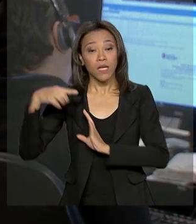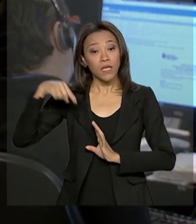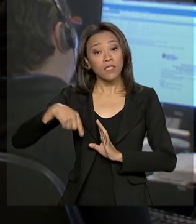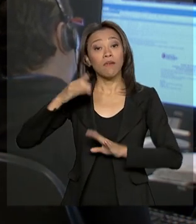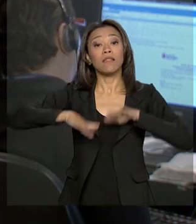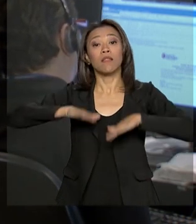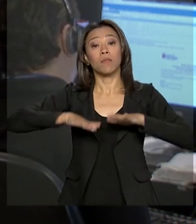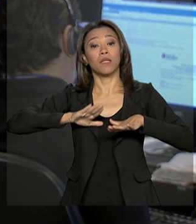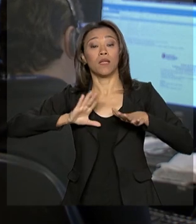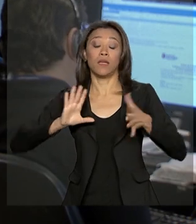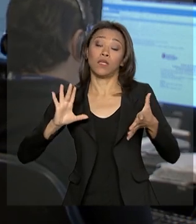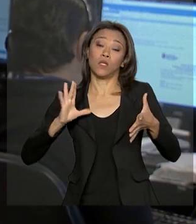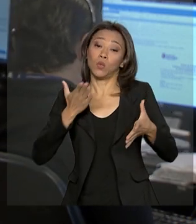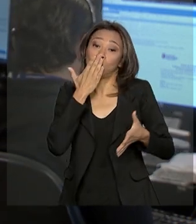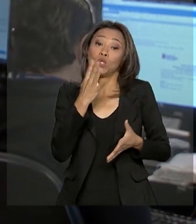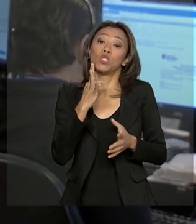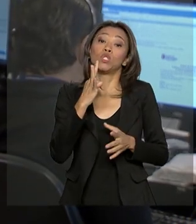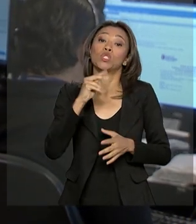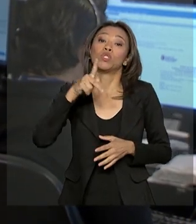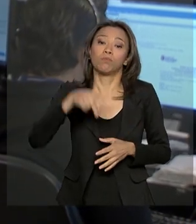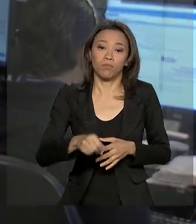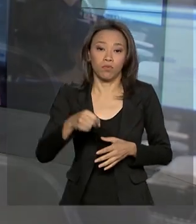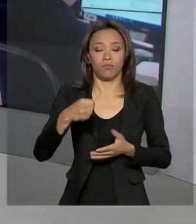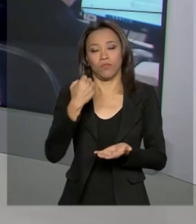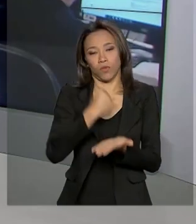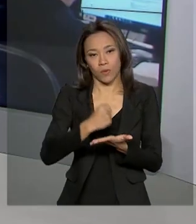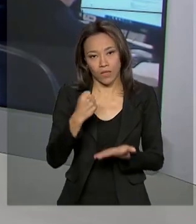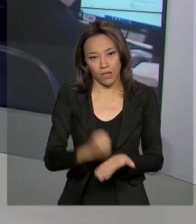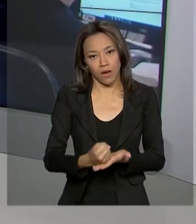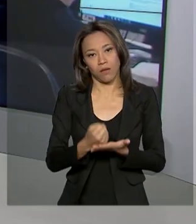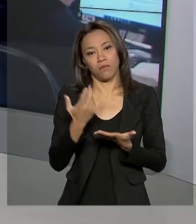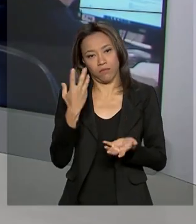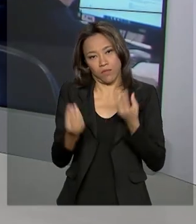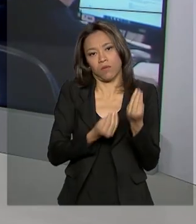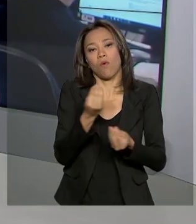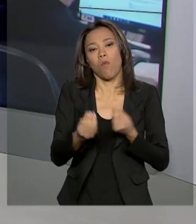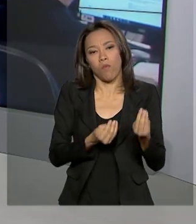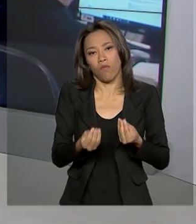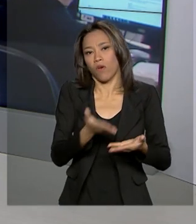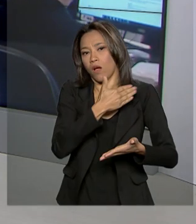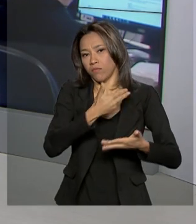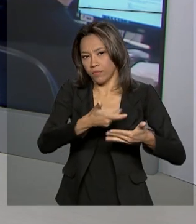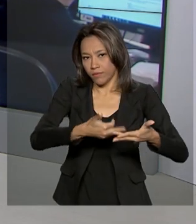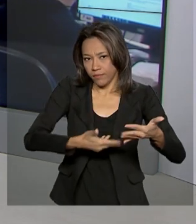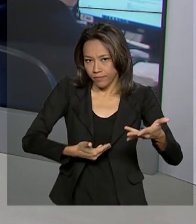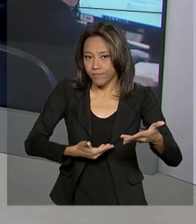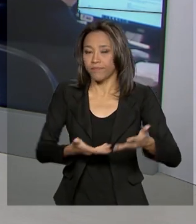contrato e também do tipo de operação. Renata. Obrigada, Raquel, pelas suas informações ao vivo, direto de São Paulo.